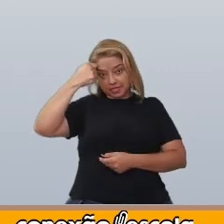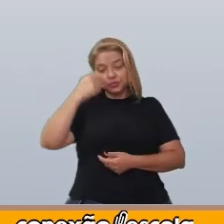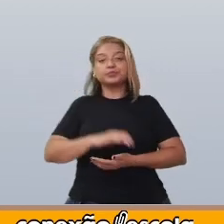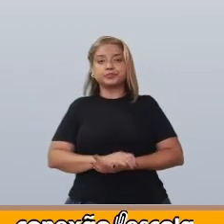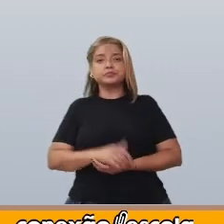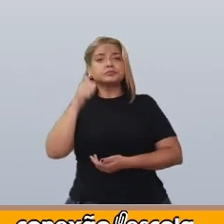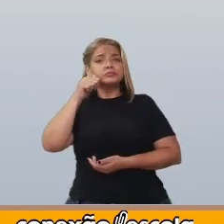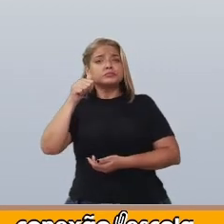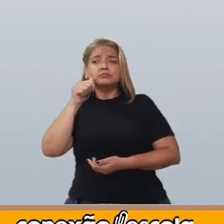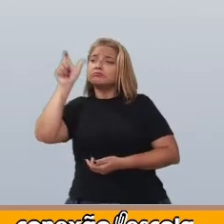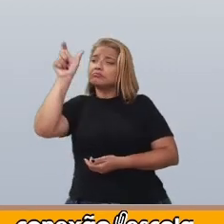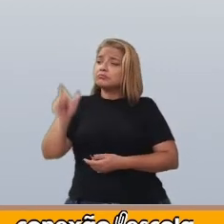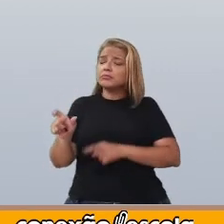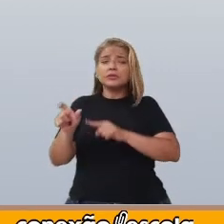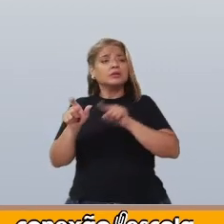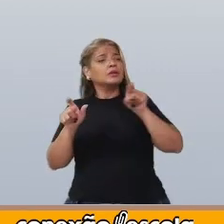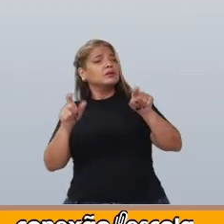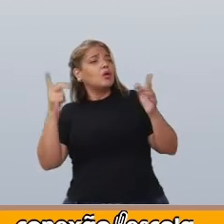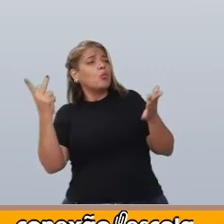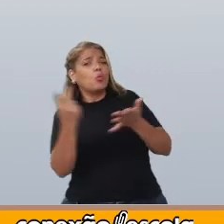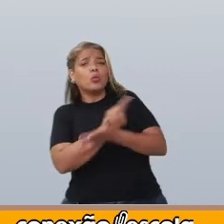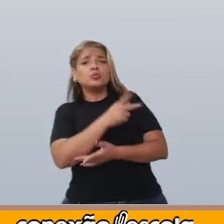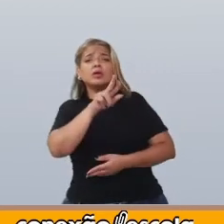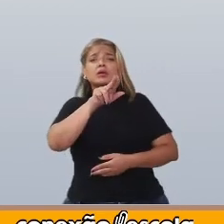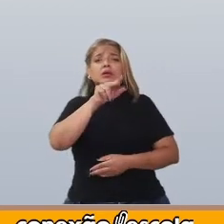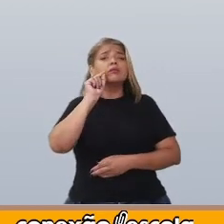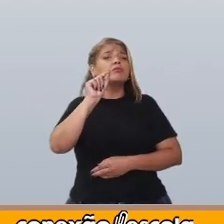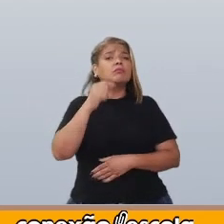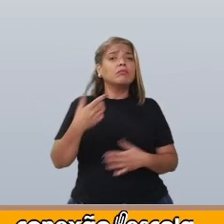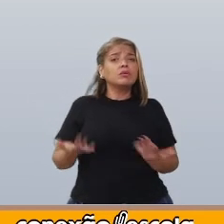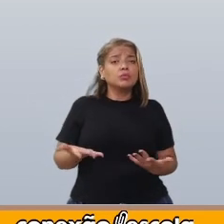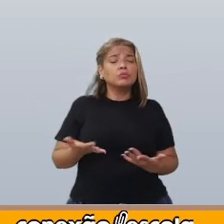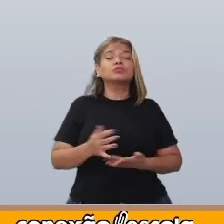sabendo sobre o que aconteceu com seus irmãos.